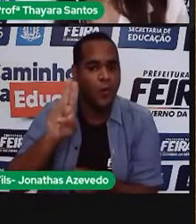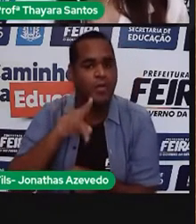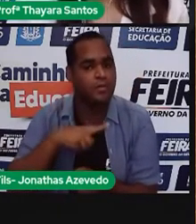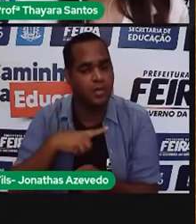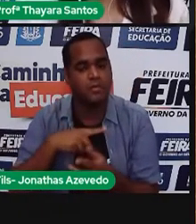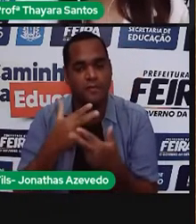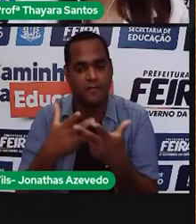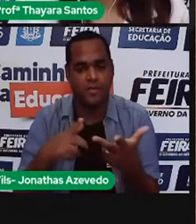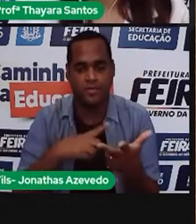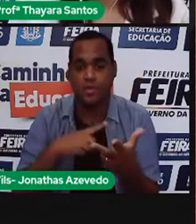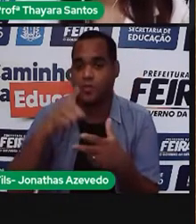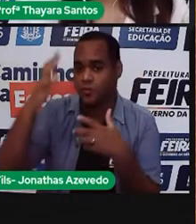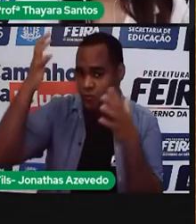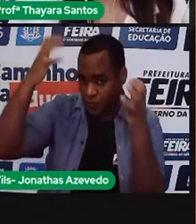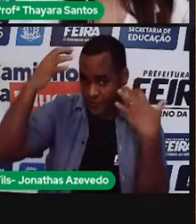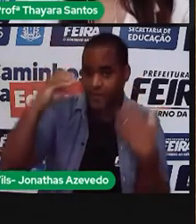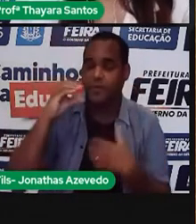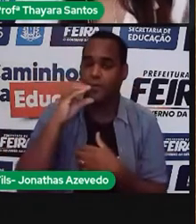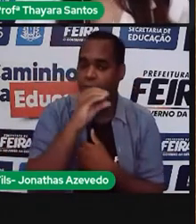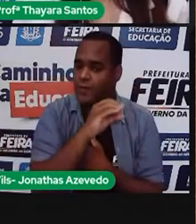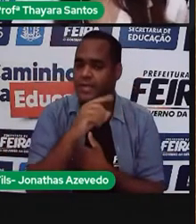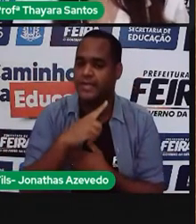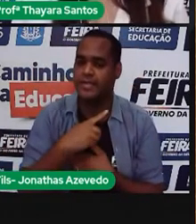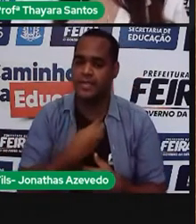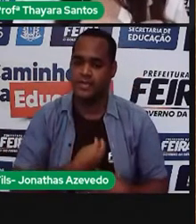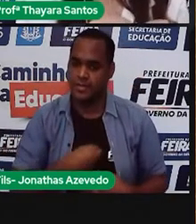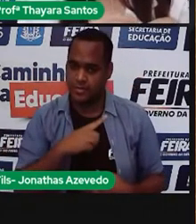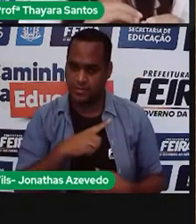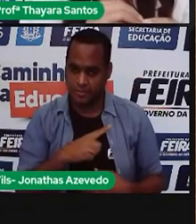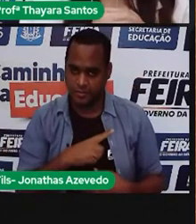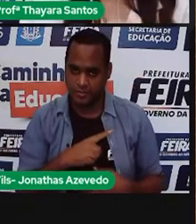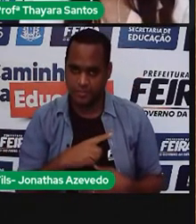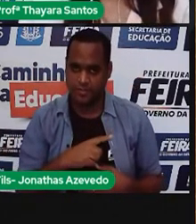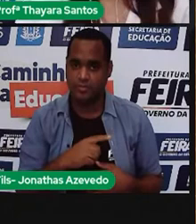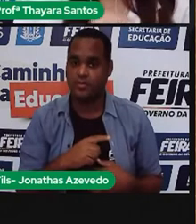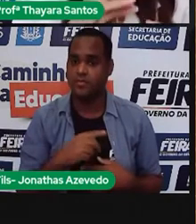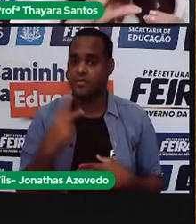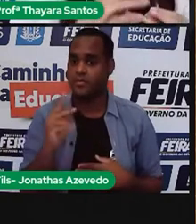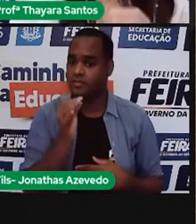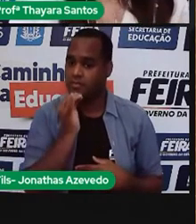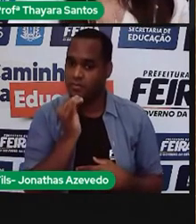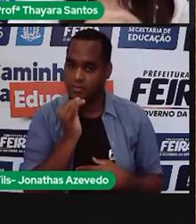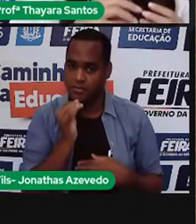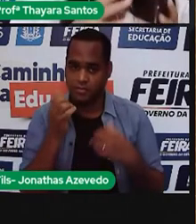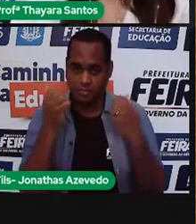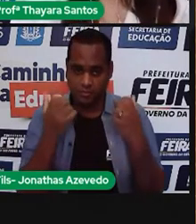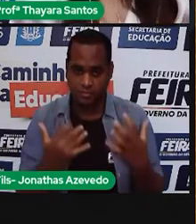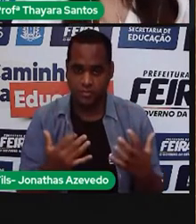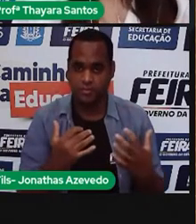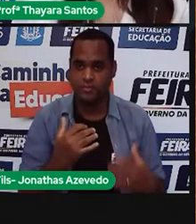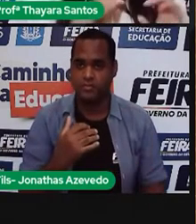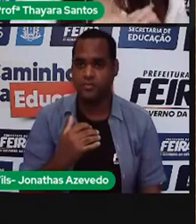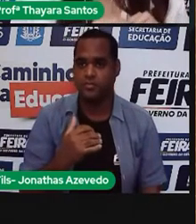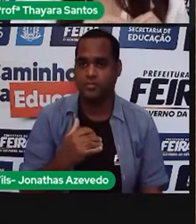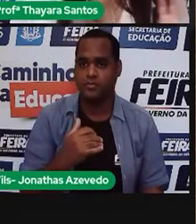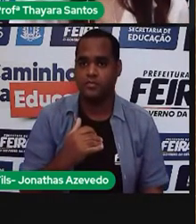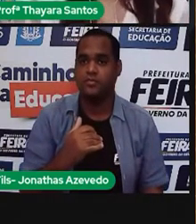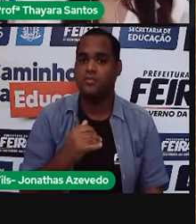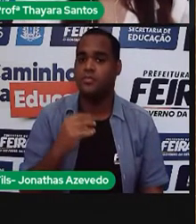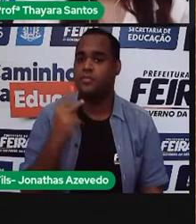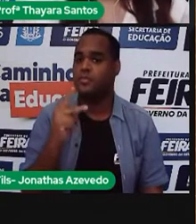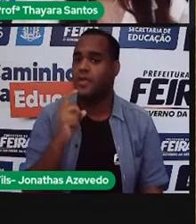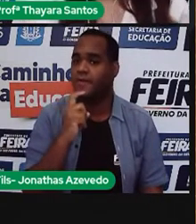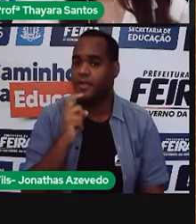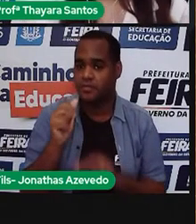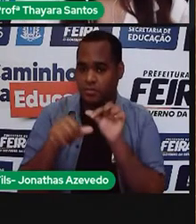Então, vamos lá. Esse chuveiro vai estar, no nosso exemplo, na posição inverno, lá num lugar que a corrente elétrica é